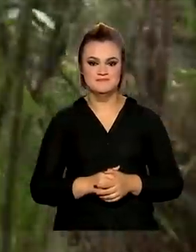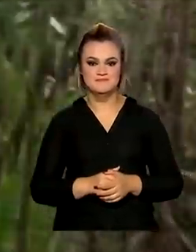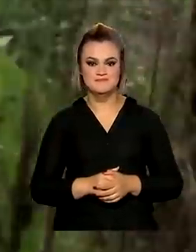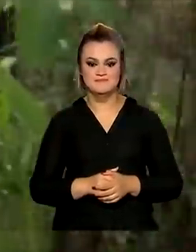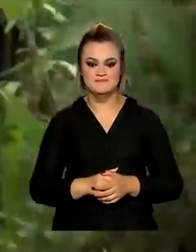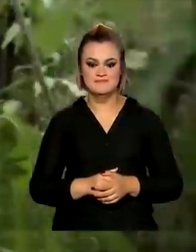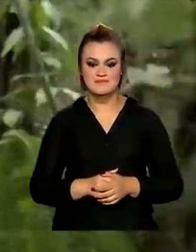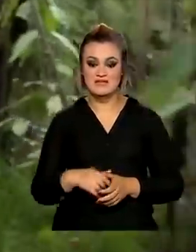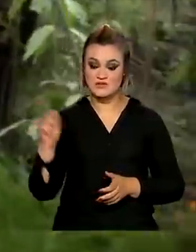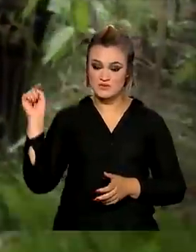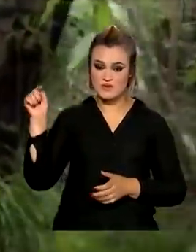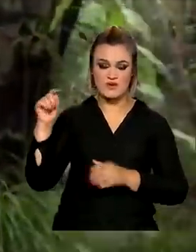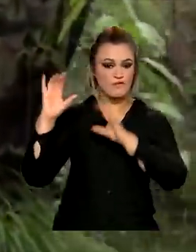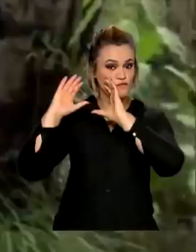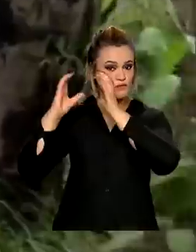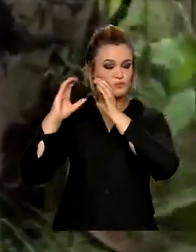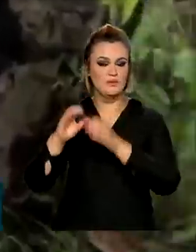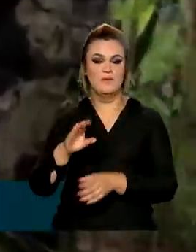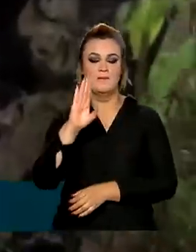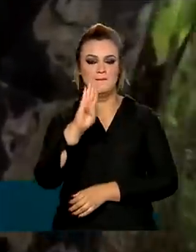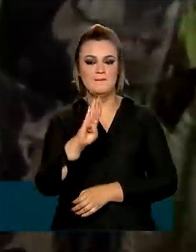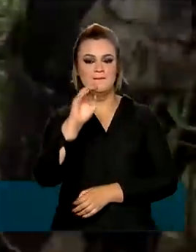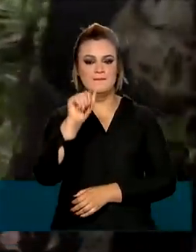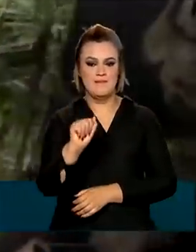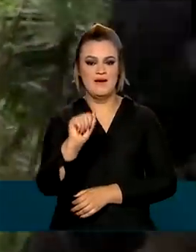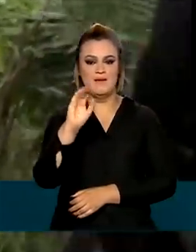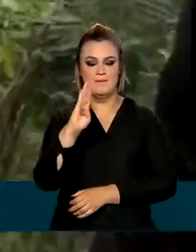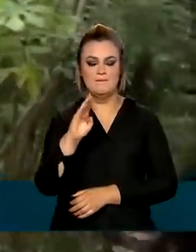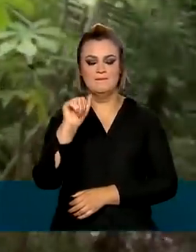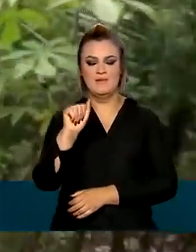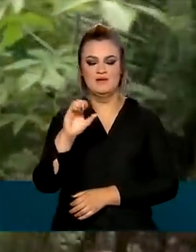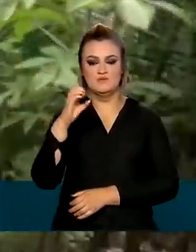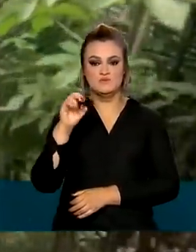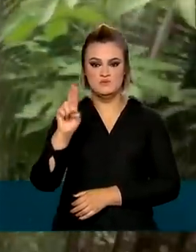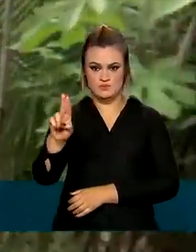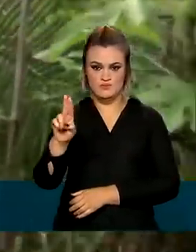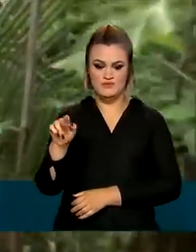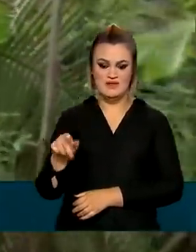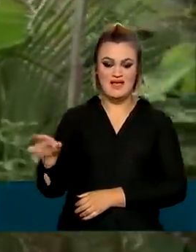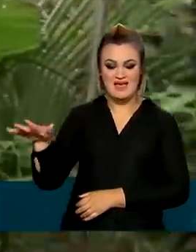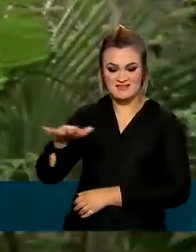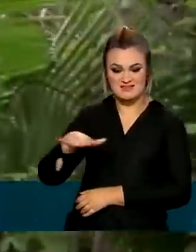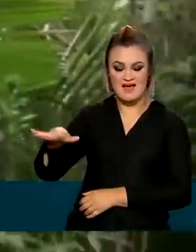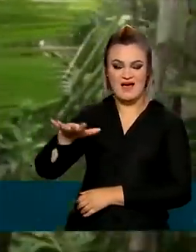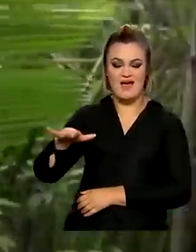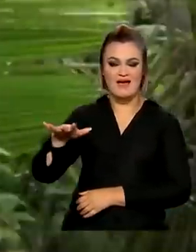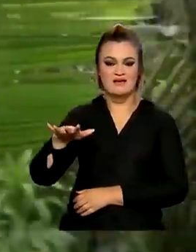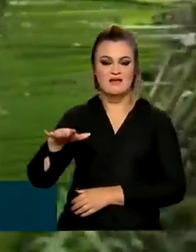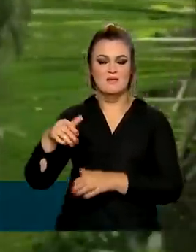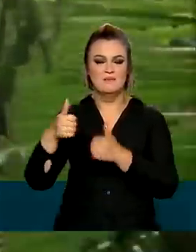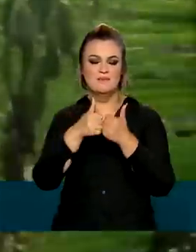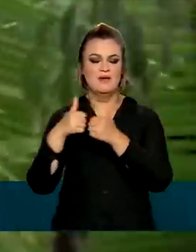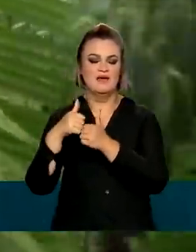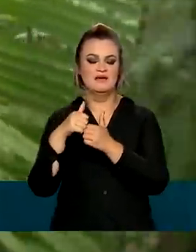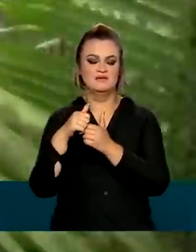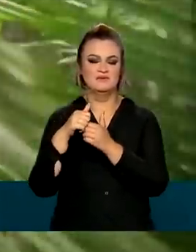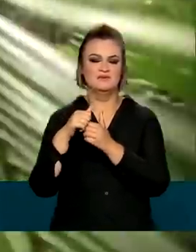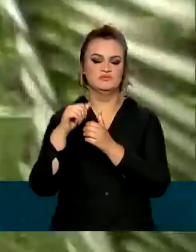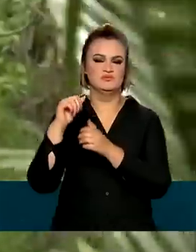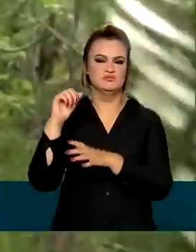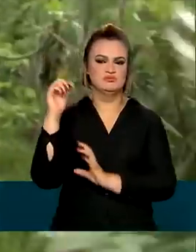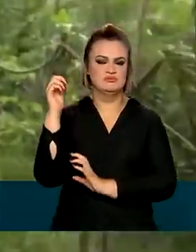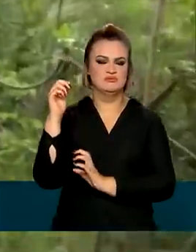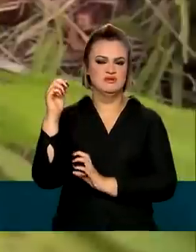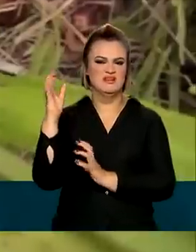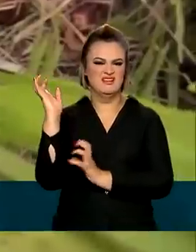Um tesouro fruto de palmeiras que crescem na Mata dos Cocais, área de transição entre Caatinga, Cerrado